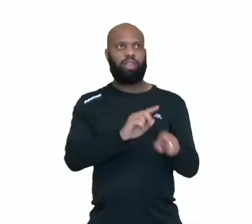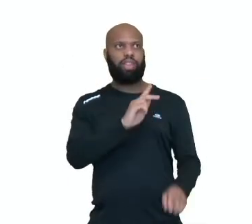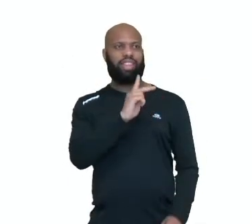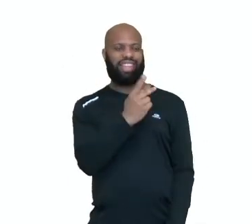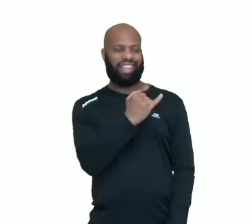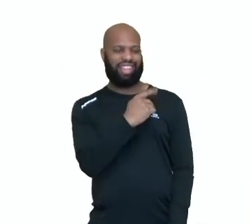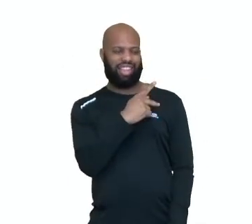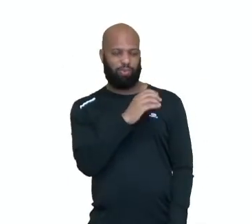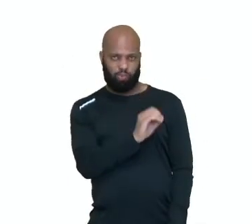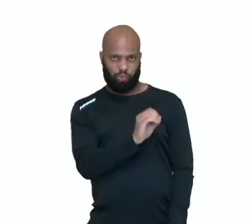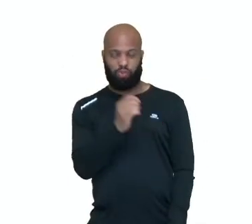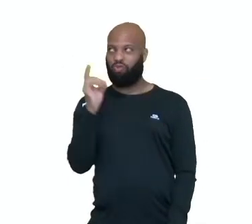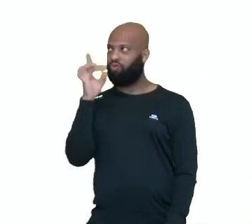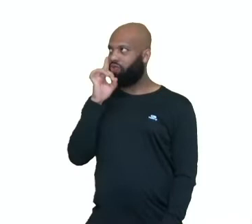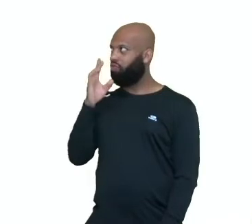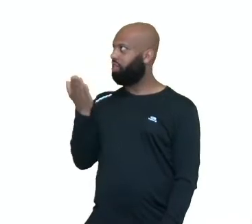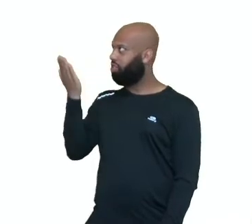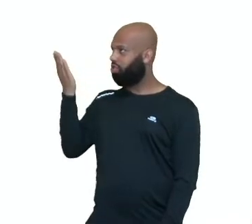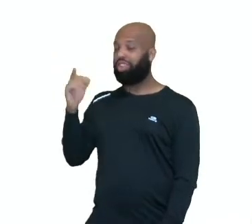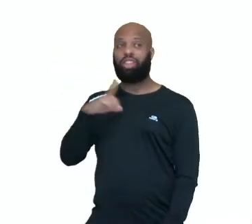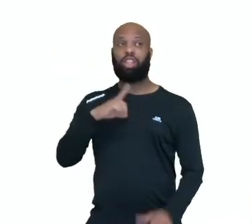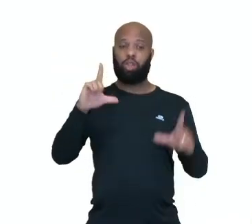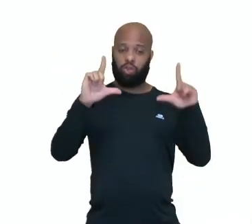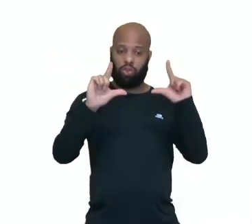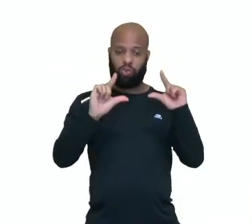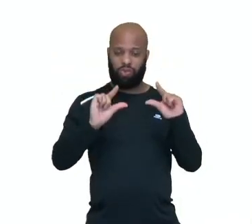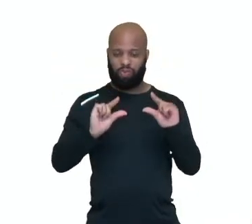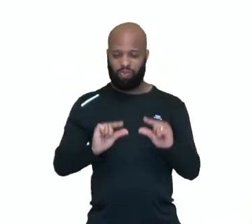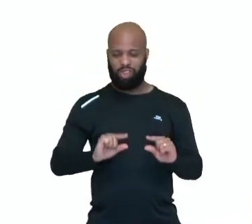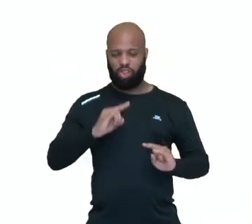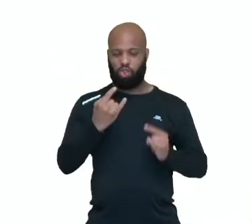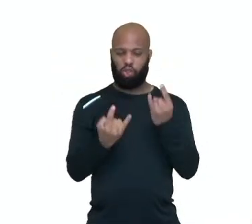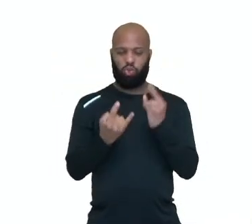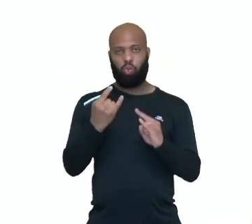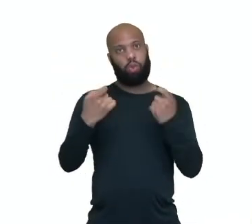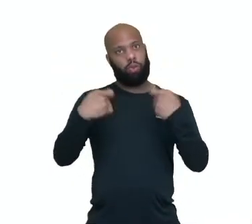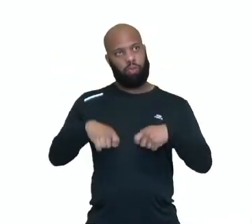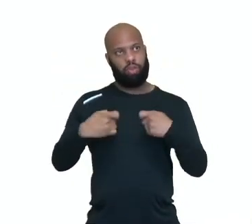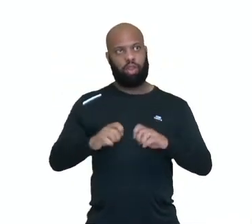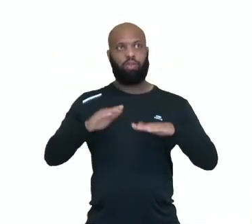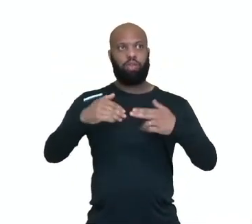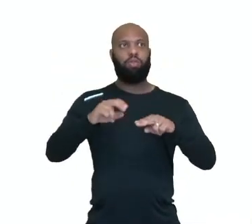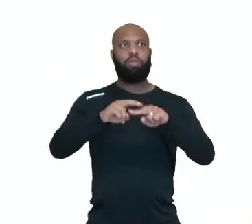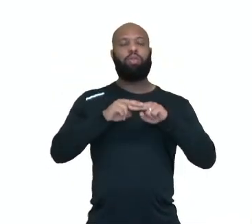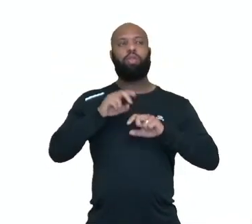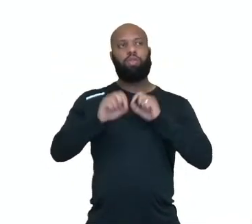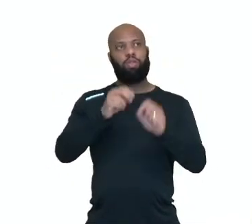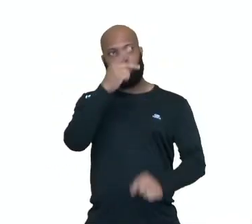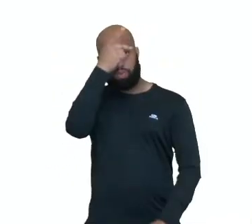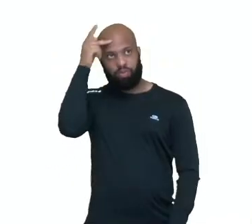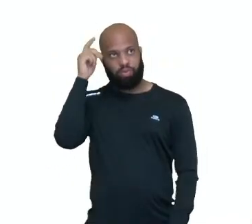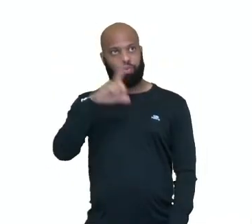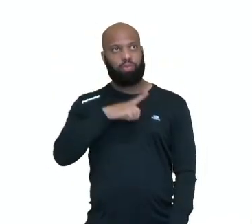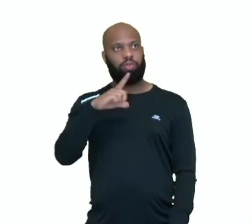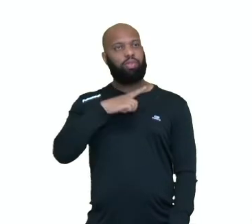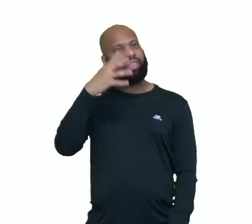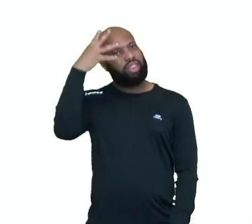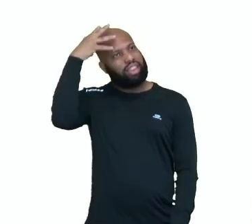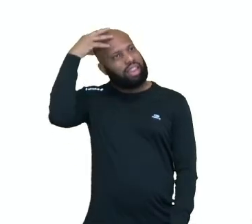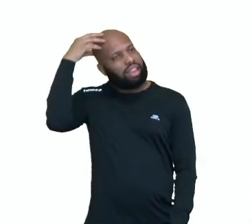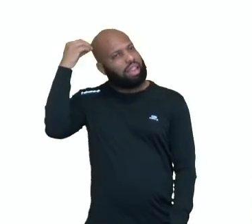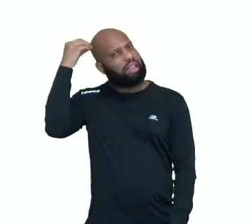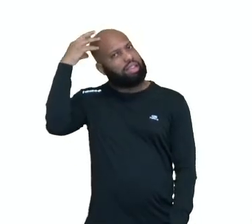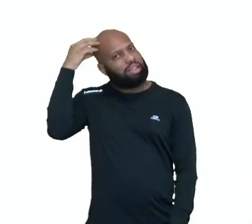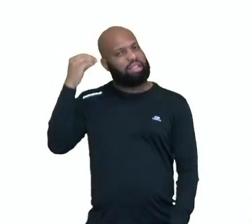é quando a tireoide está diminuída, ou seja, ela produz menos hormônios do que deveria. E com isso, né, a pessoa fica, né, o cabelo fica mais seco, fica mais